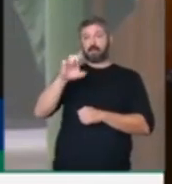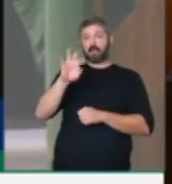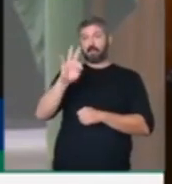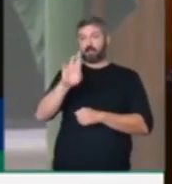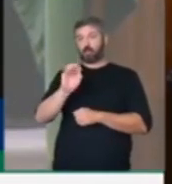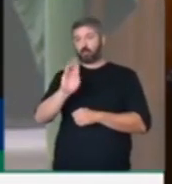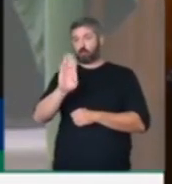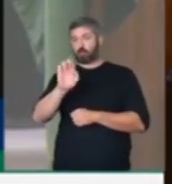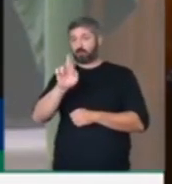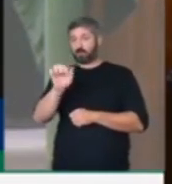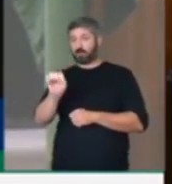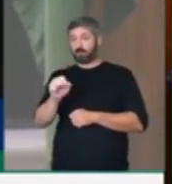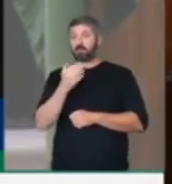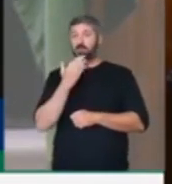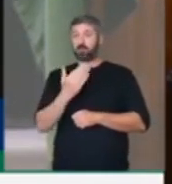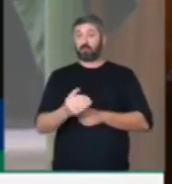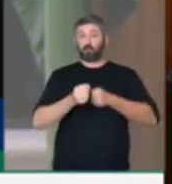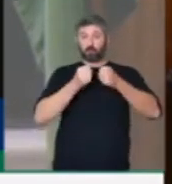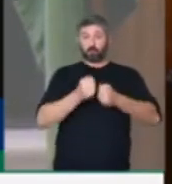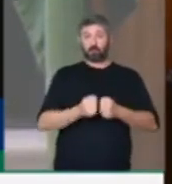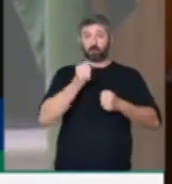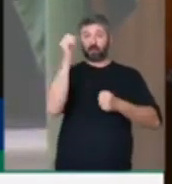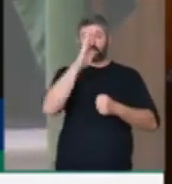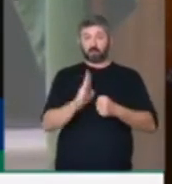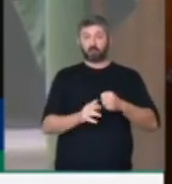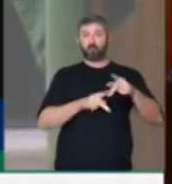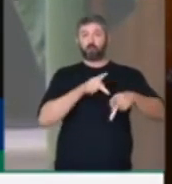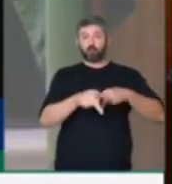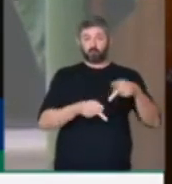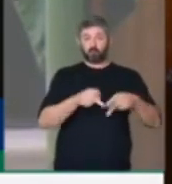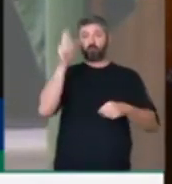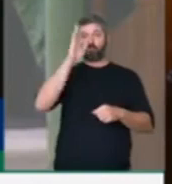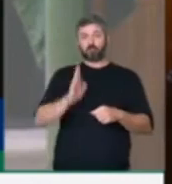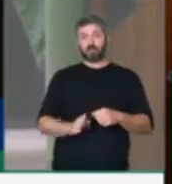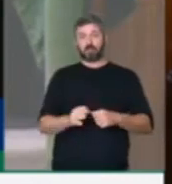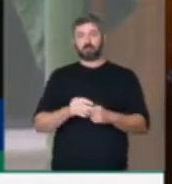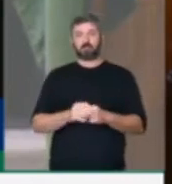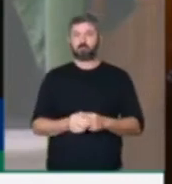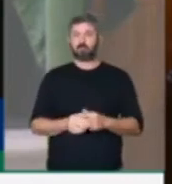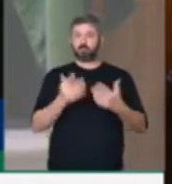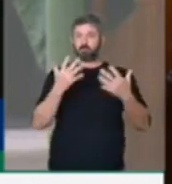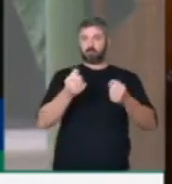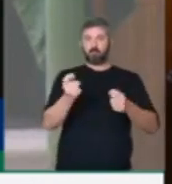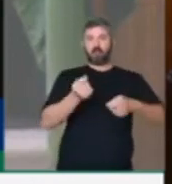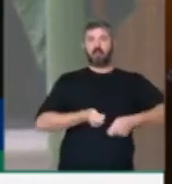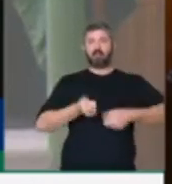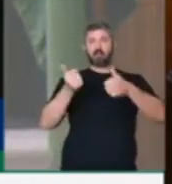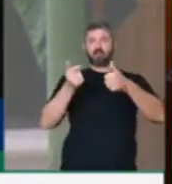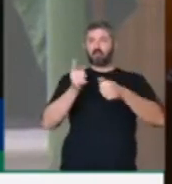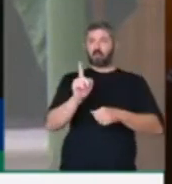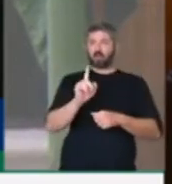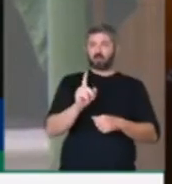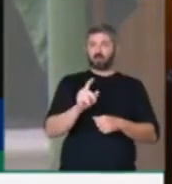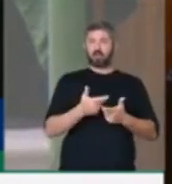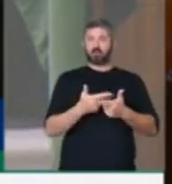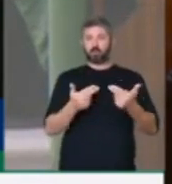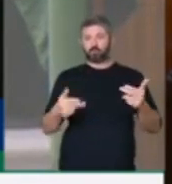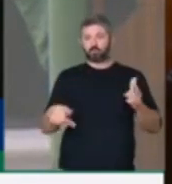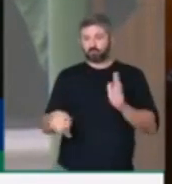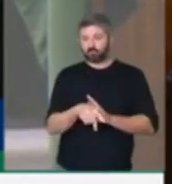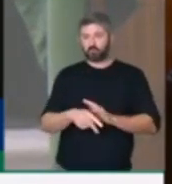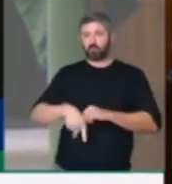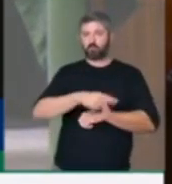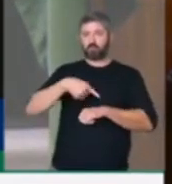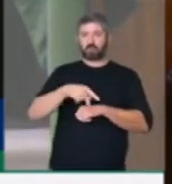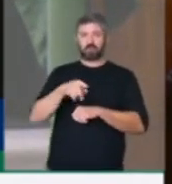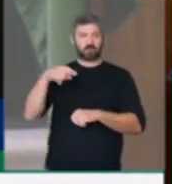Para o bem da nossa soberania, do nosso povo, do nosso país. Não vamos entregar o patrimônio brasileiro nessa